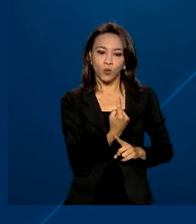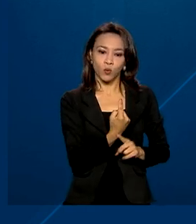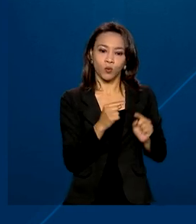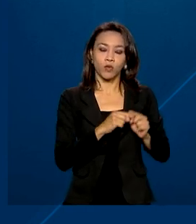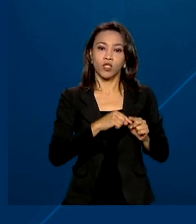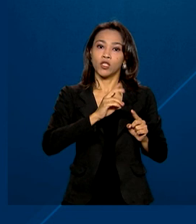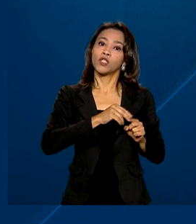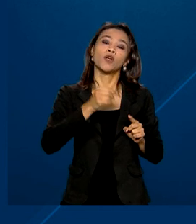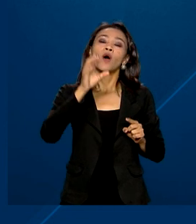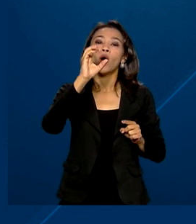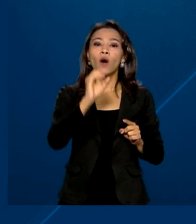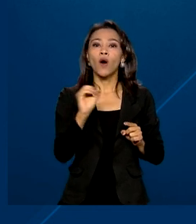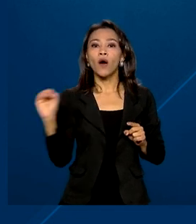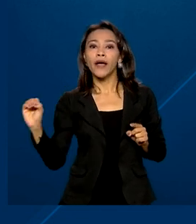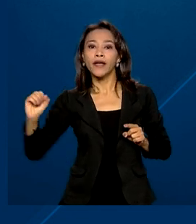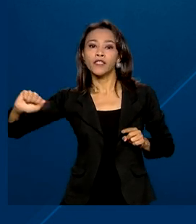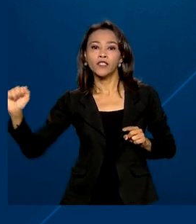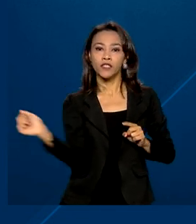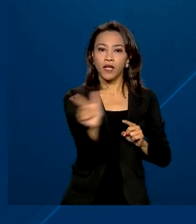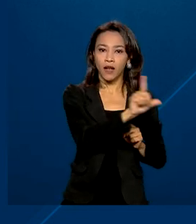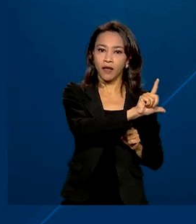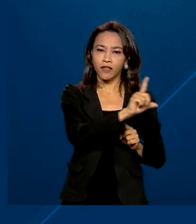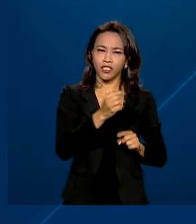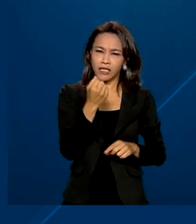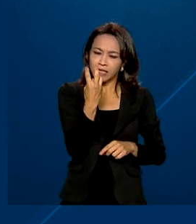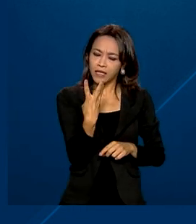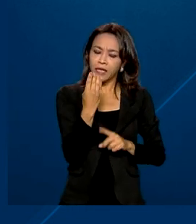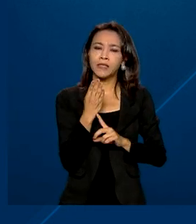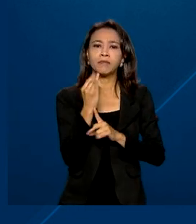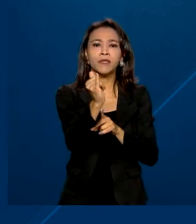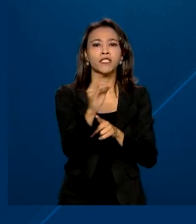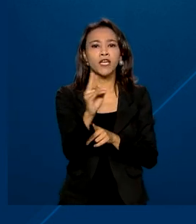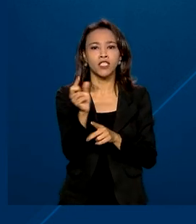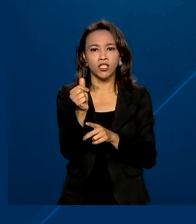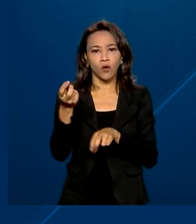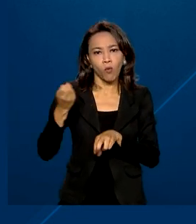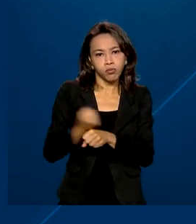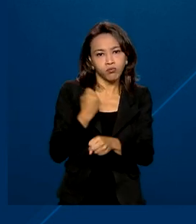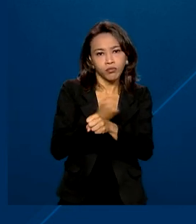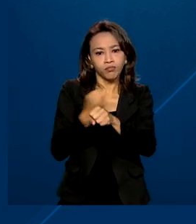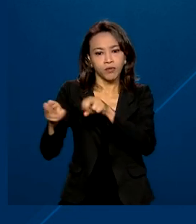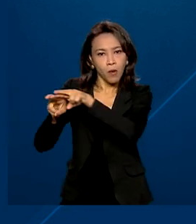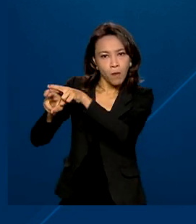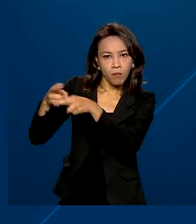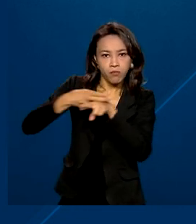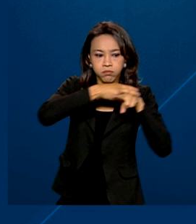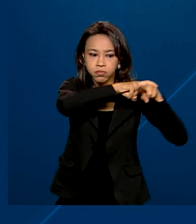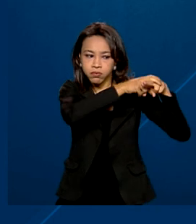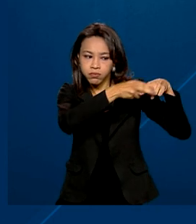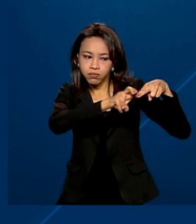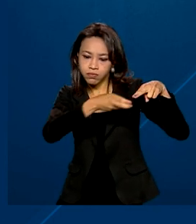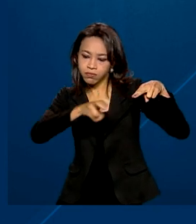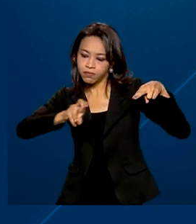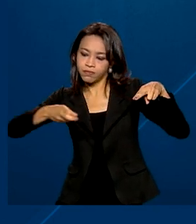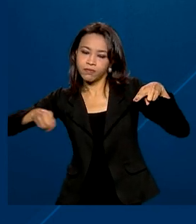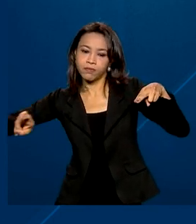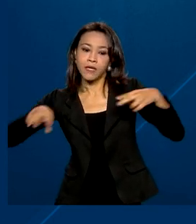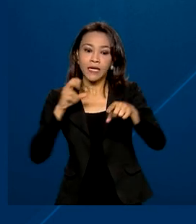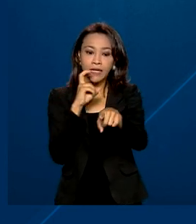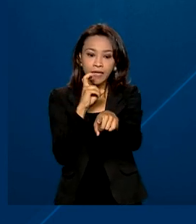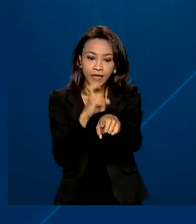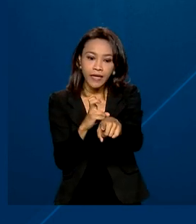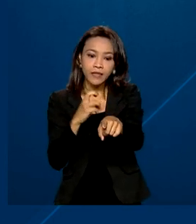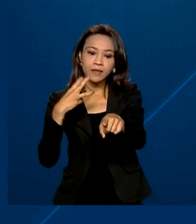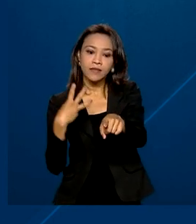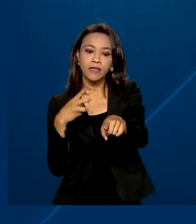-Leste, que vai receber mais de R$ bilhões em investimentos para cobrir de trilhos os 537